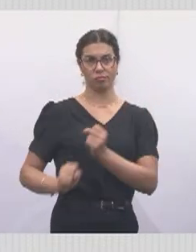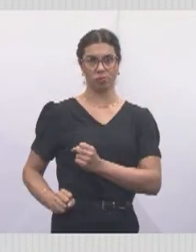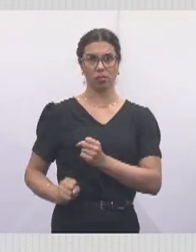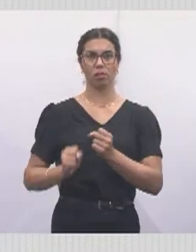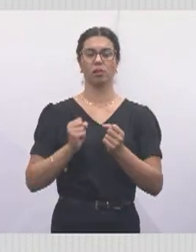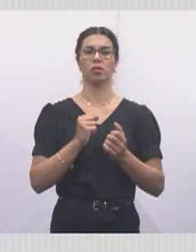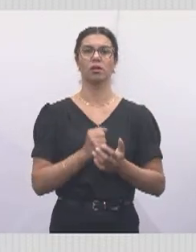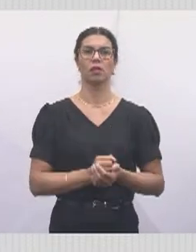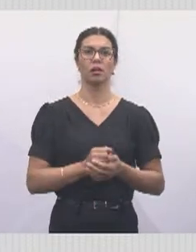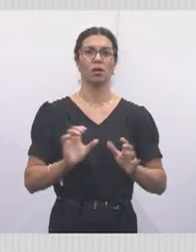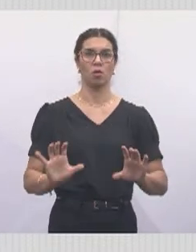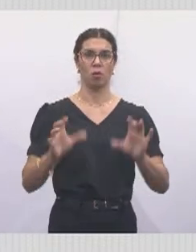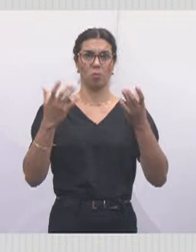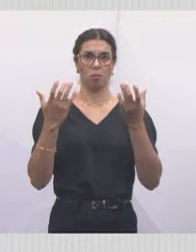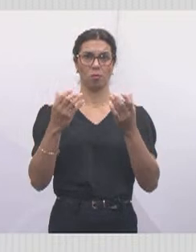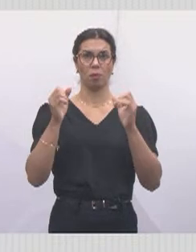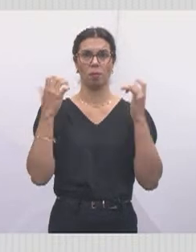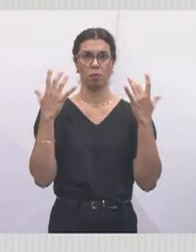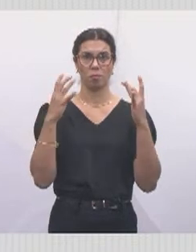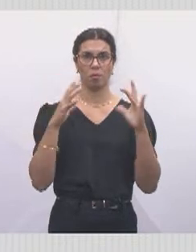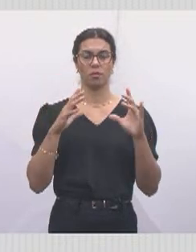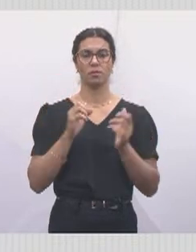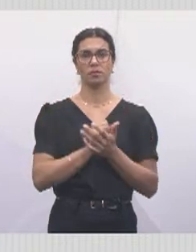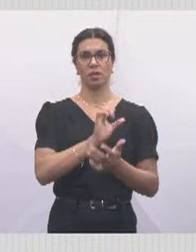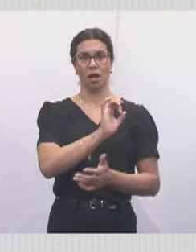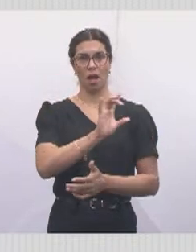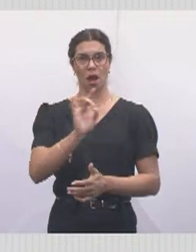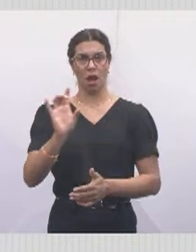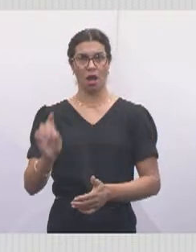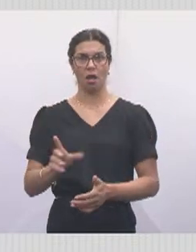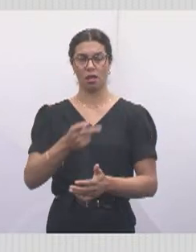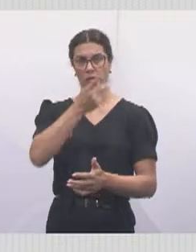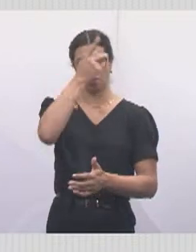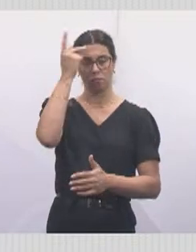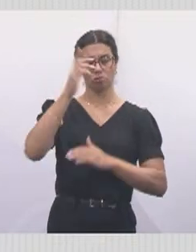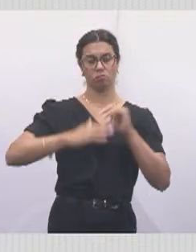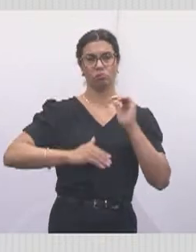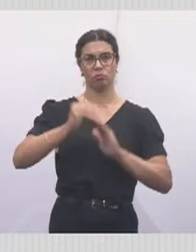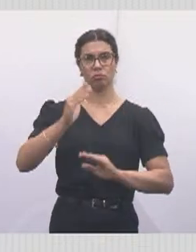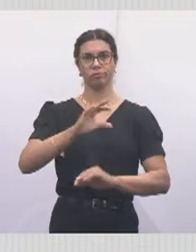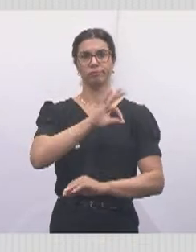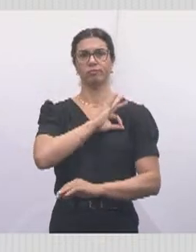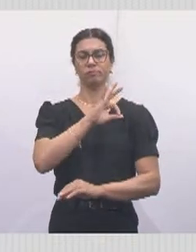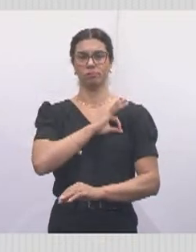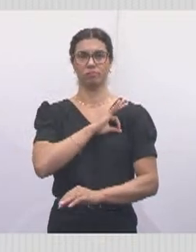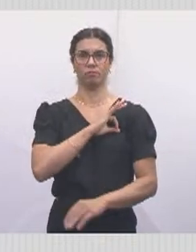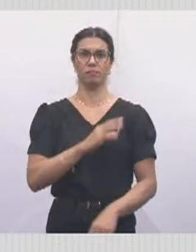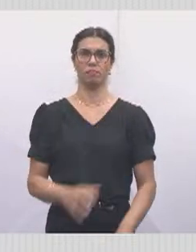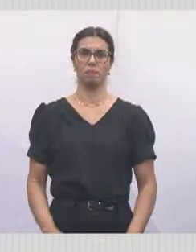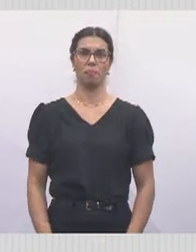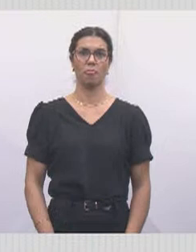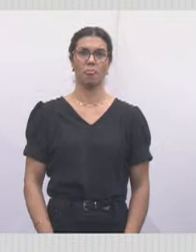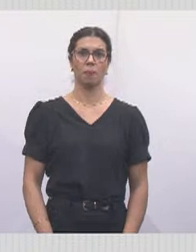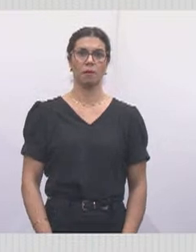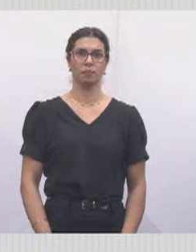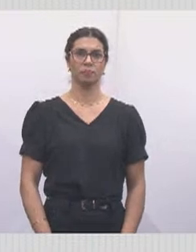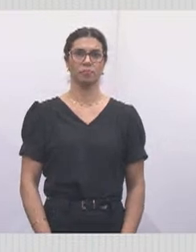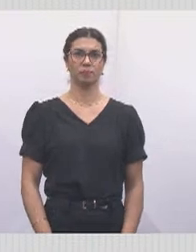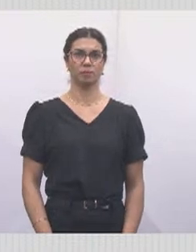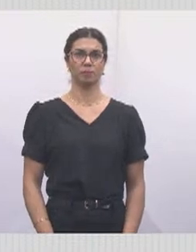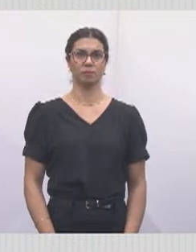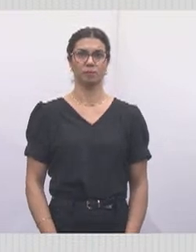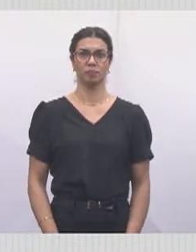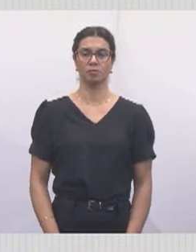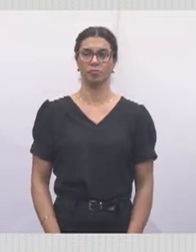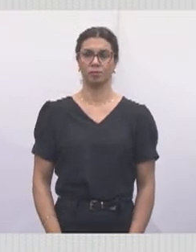Parabéns aí a cada um de vocês que lutam pela nossa pátria. O slide